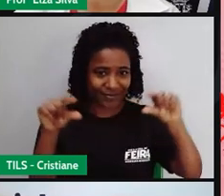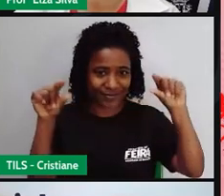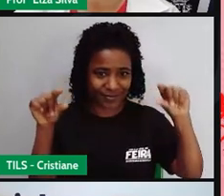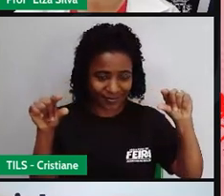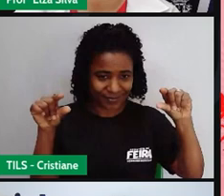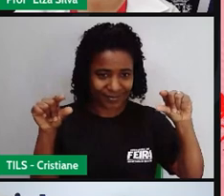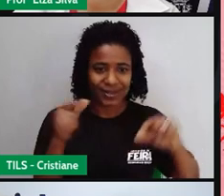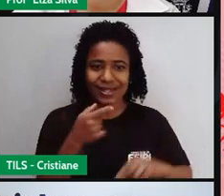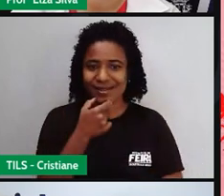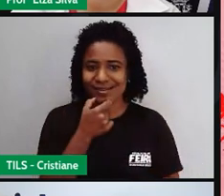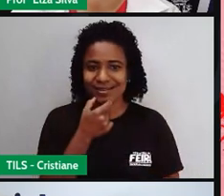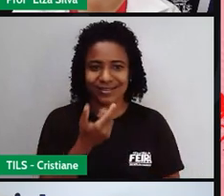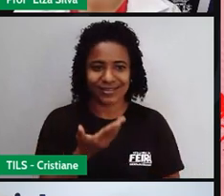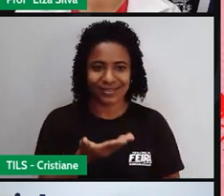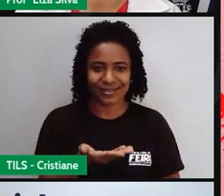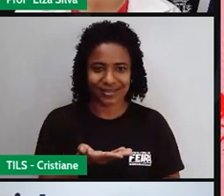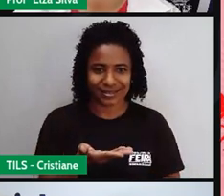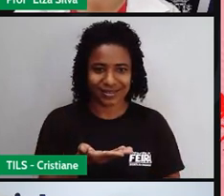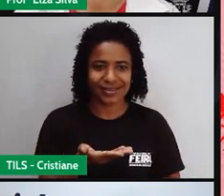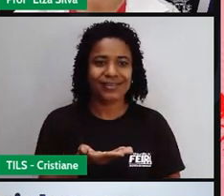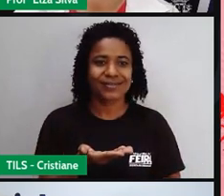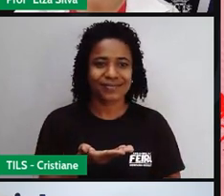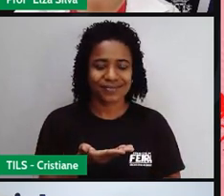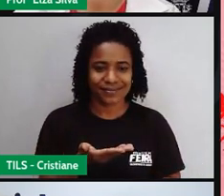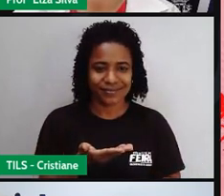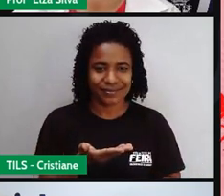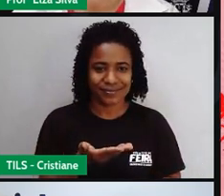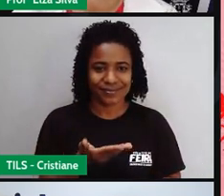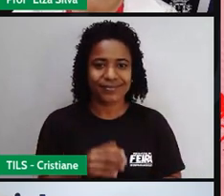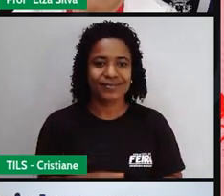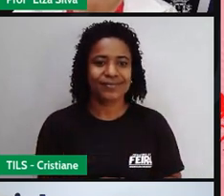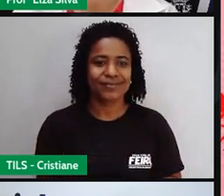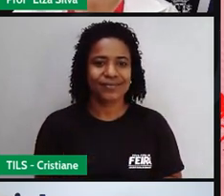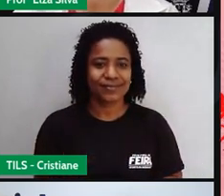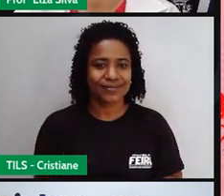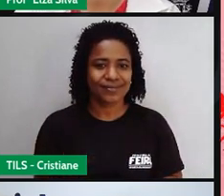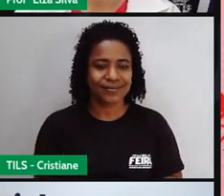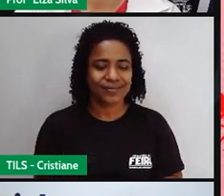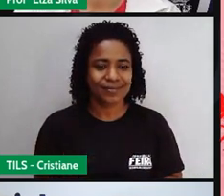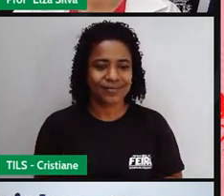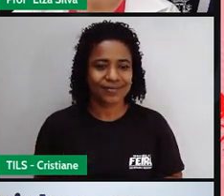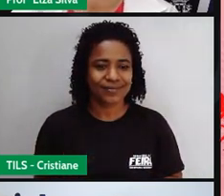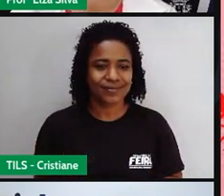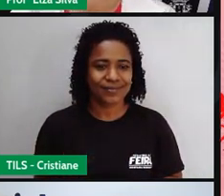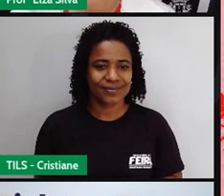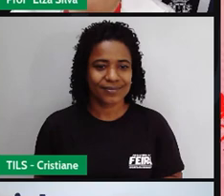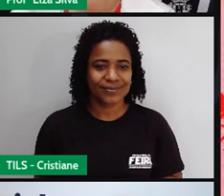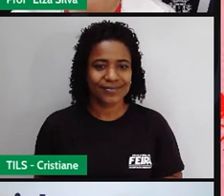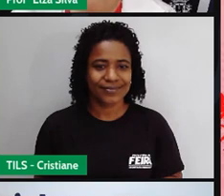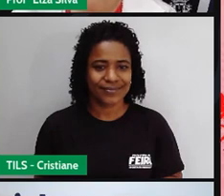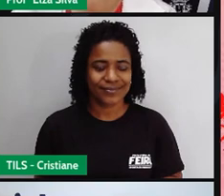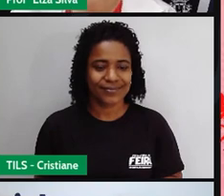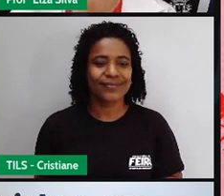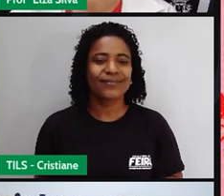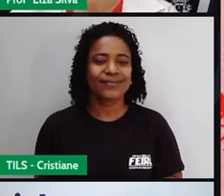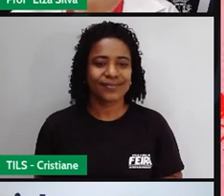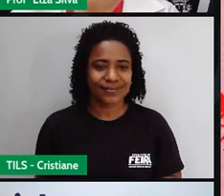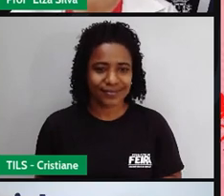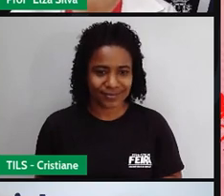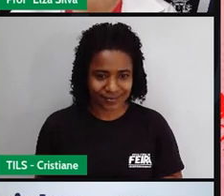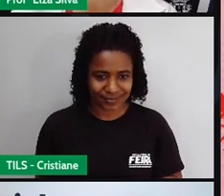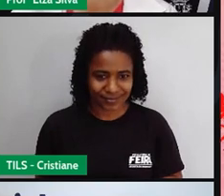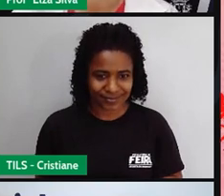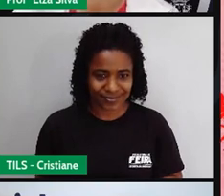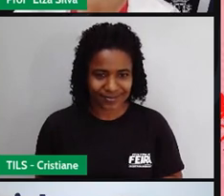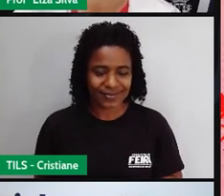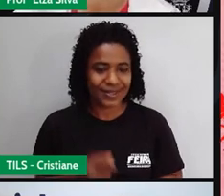have a crush on someone. I have a crush on someone. A diz isso quando a gente